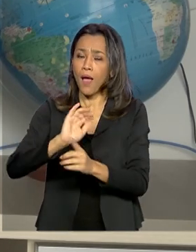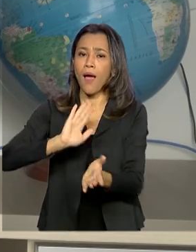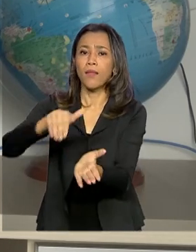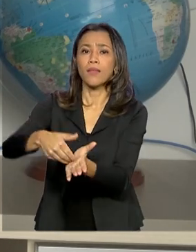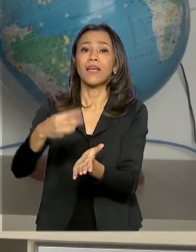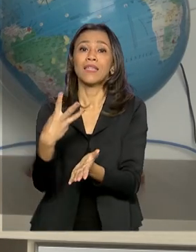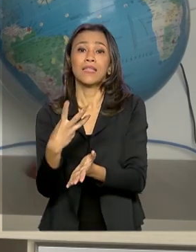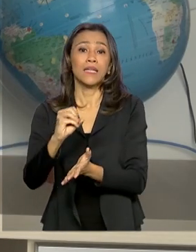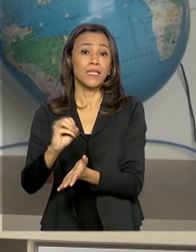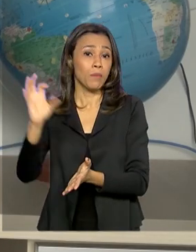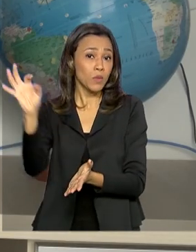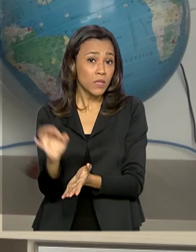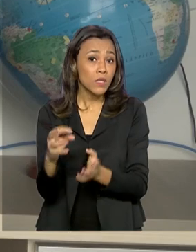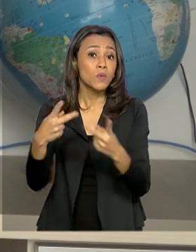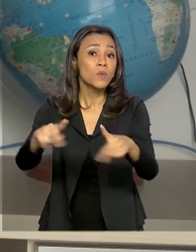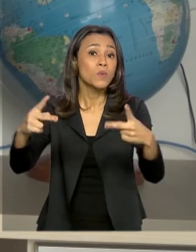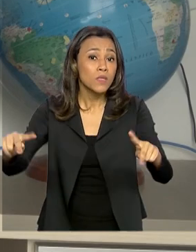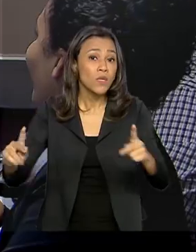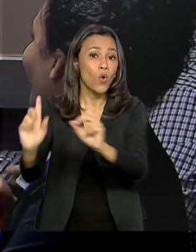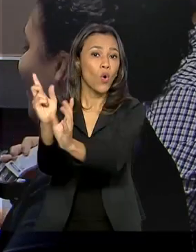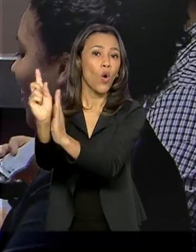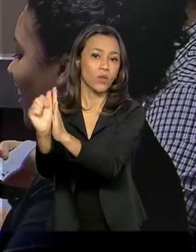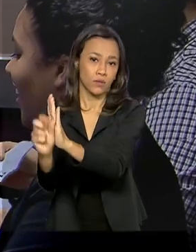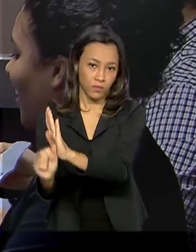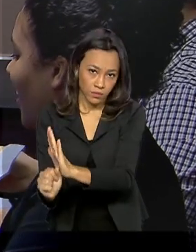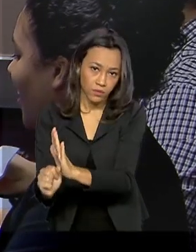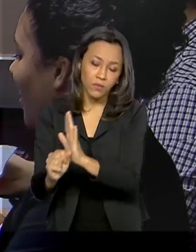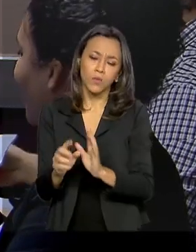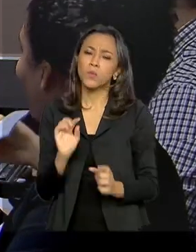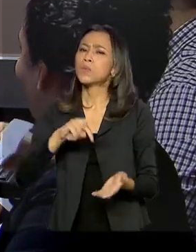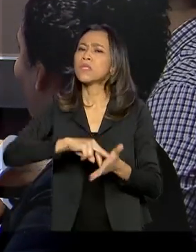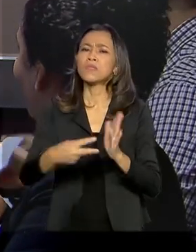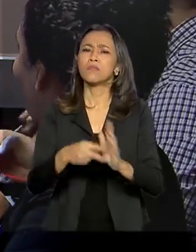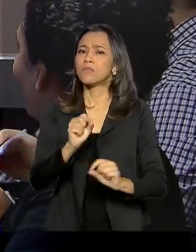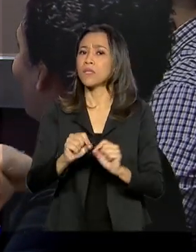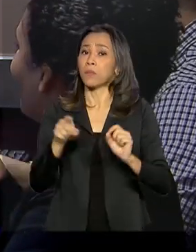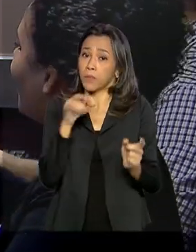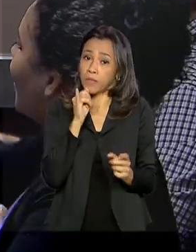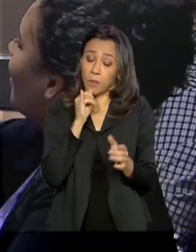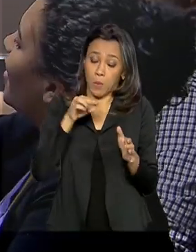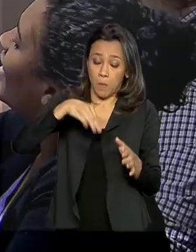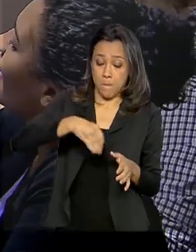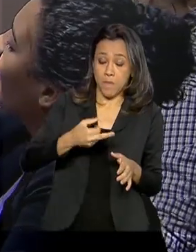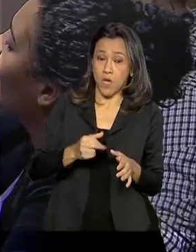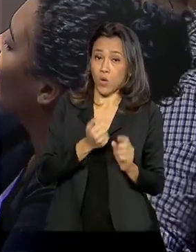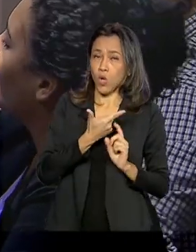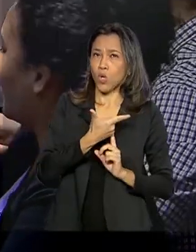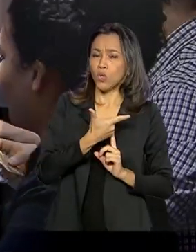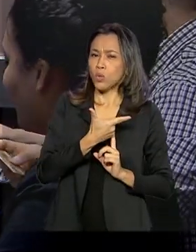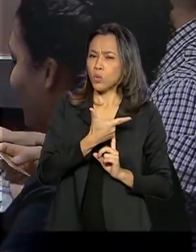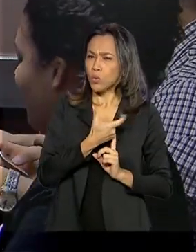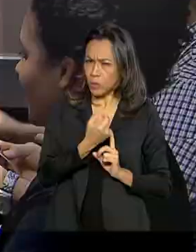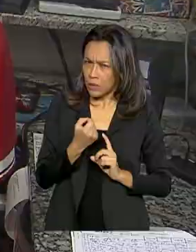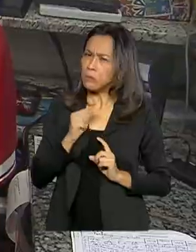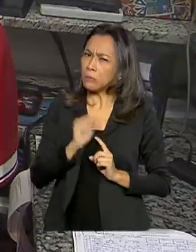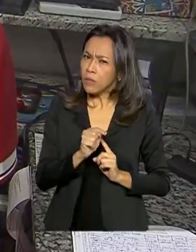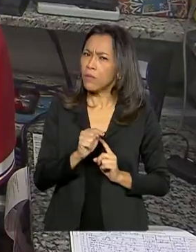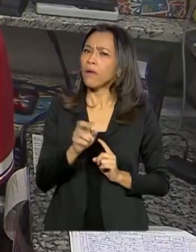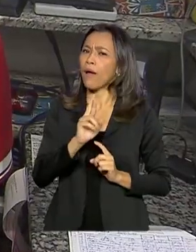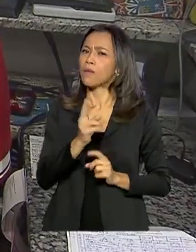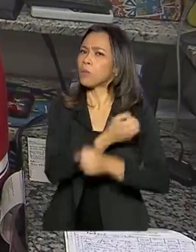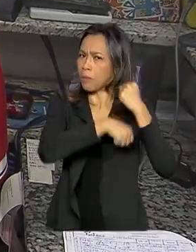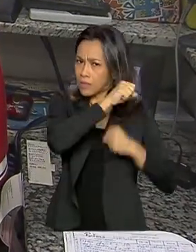bruta anual obtida em 2019. Ou seja, uma microempresa que faturou R 200 mil no ano passado